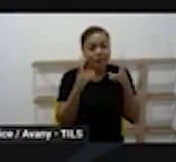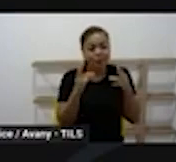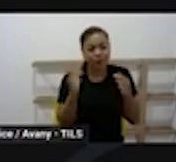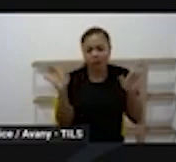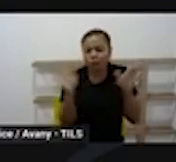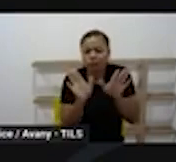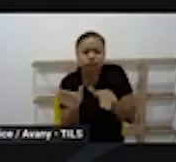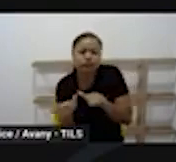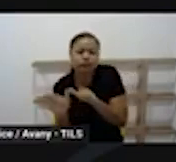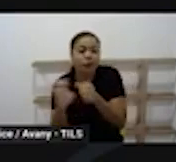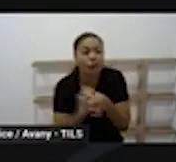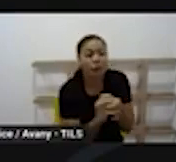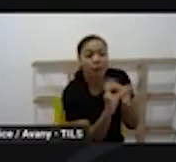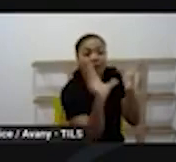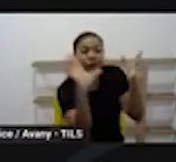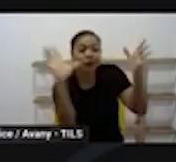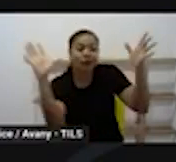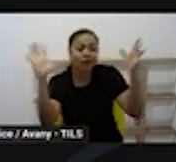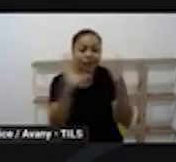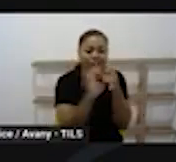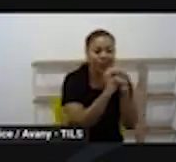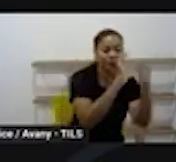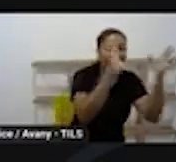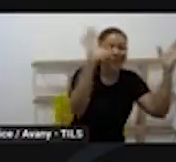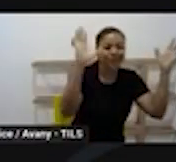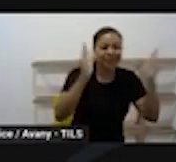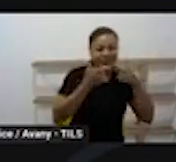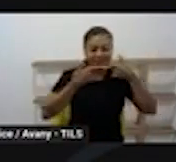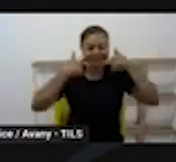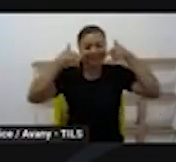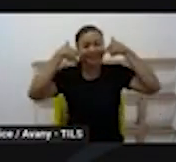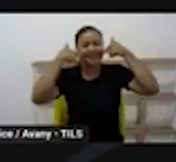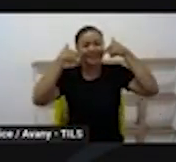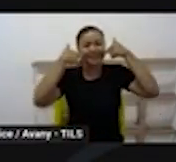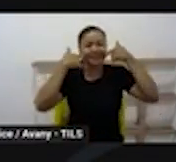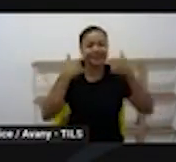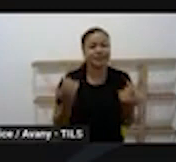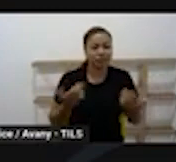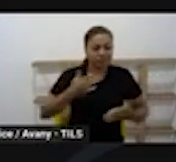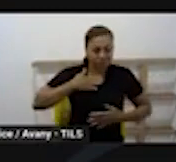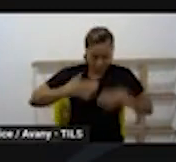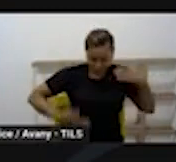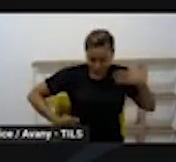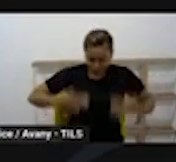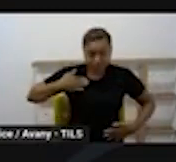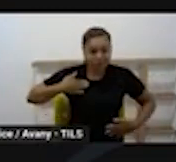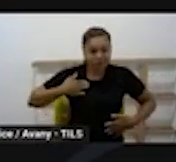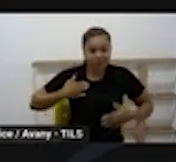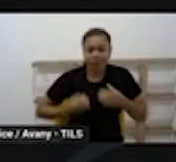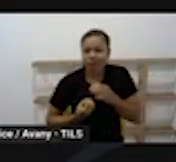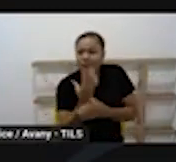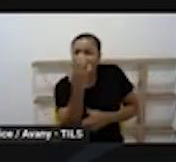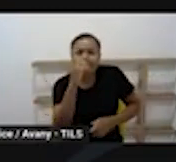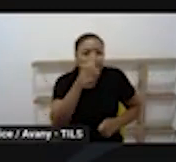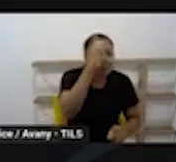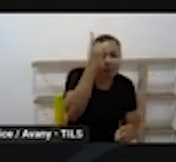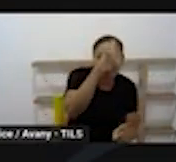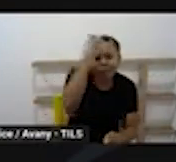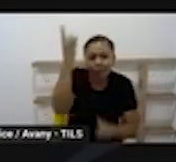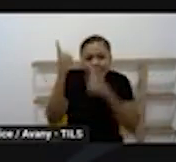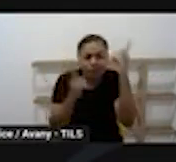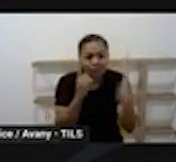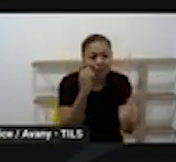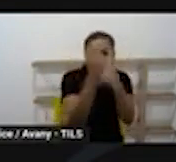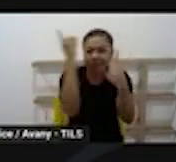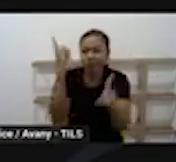liberdade de movimentos, de risos, de corpos, de descobertas, escola que é